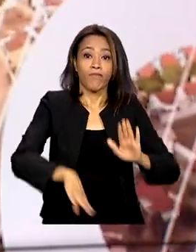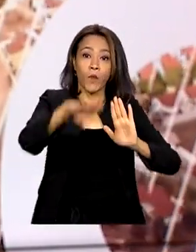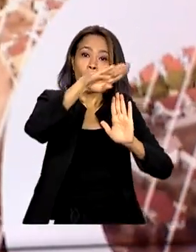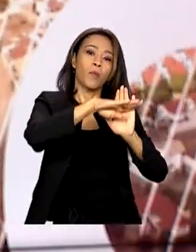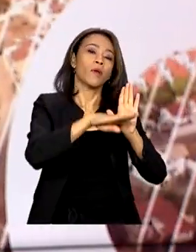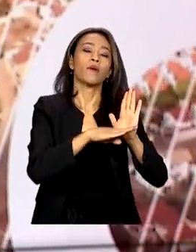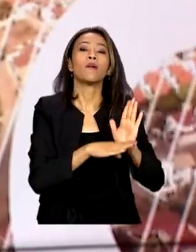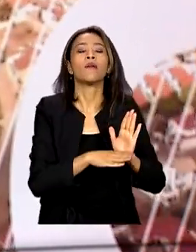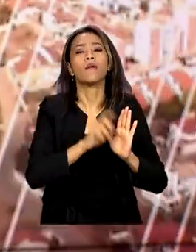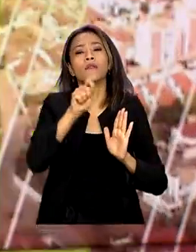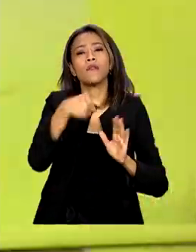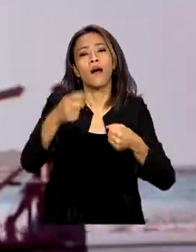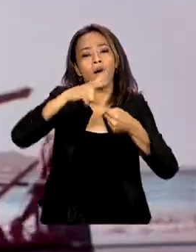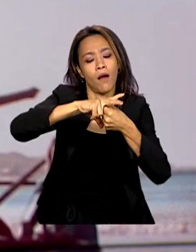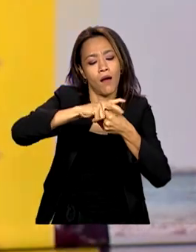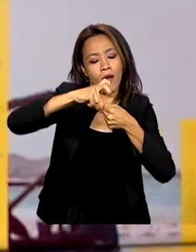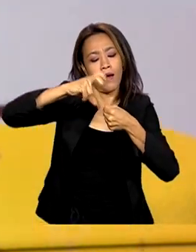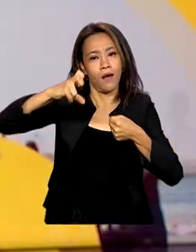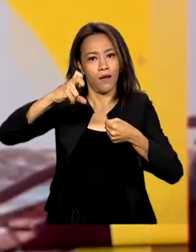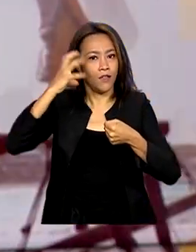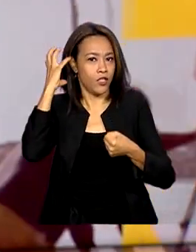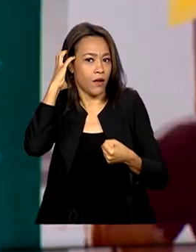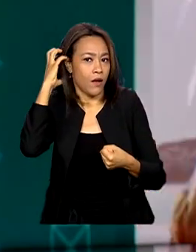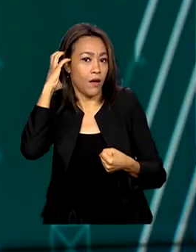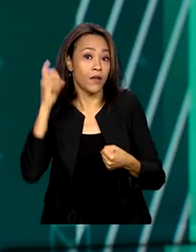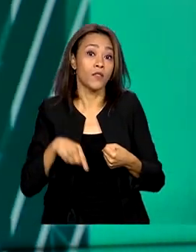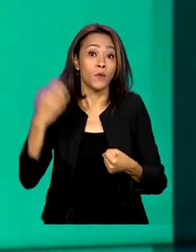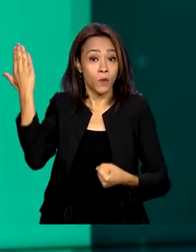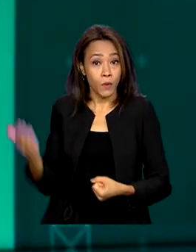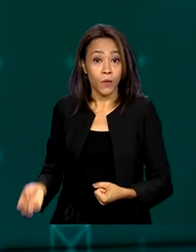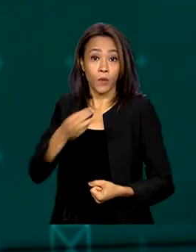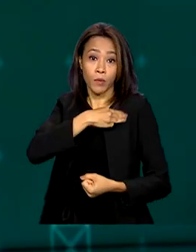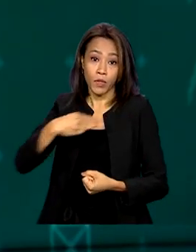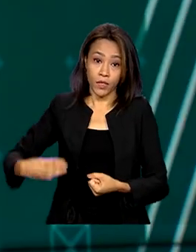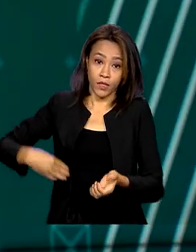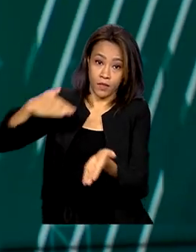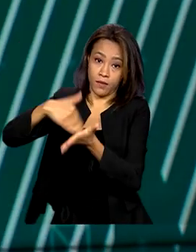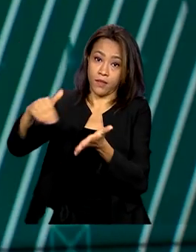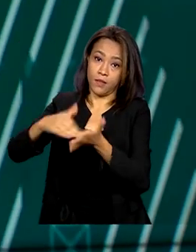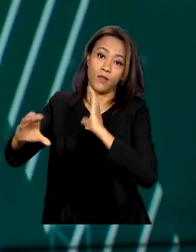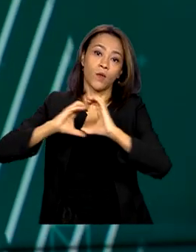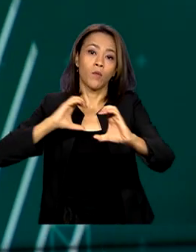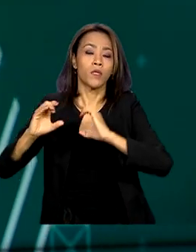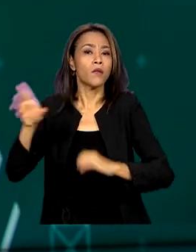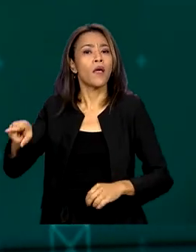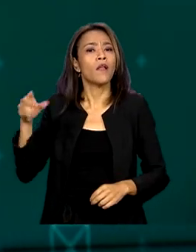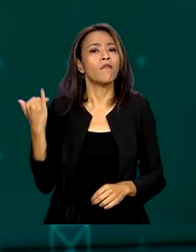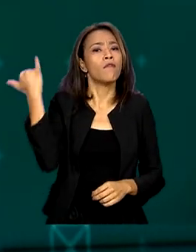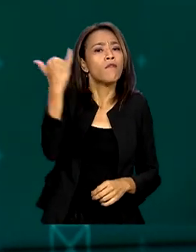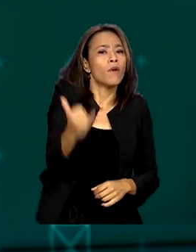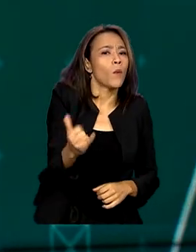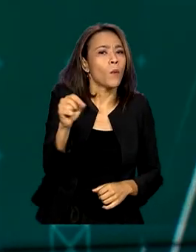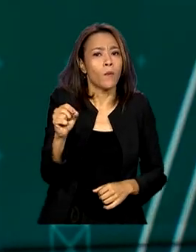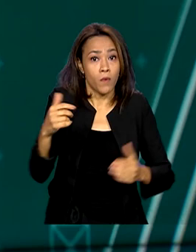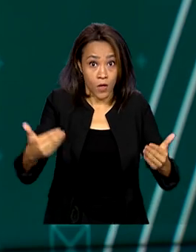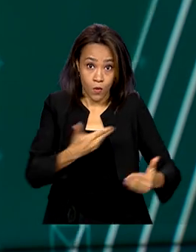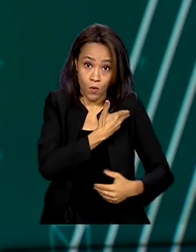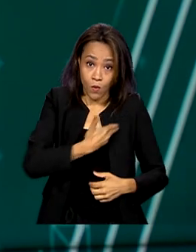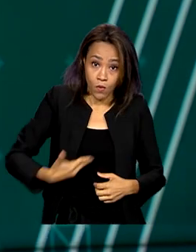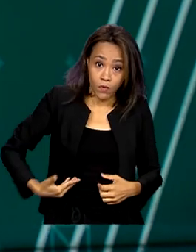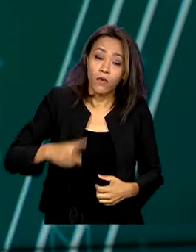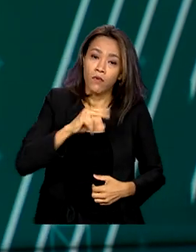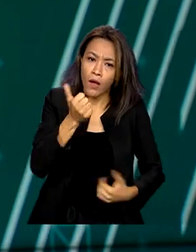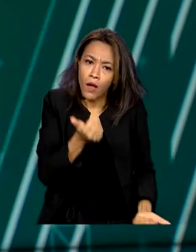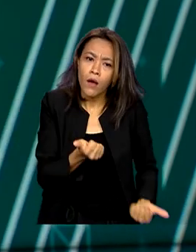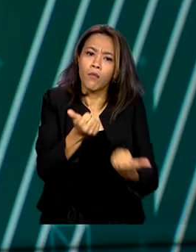rádio A Voz do Brasil, o ministro da Secretaria de Comunicação da Presidência, Paulo Pimenta, afirmou que o governo pretende reforçar o